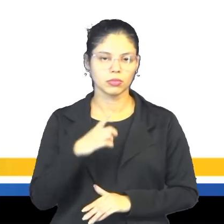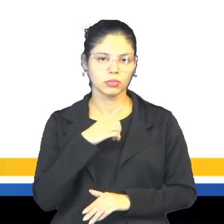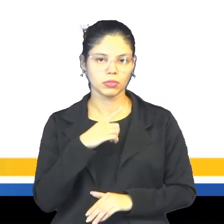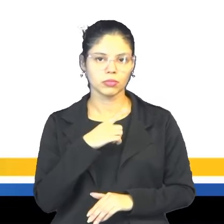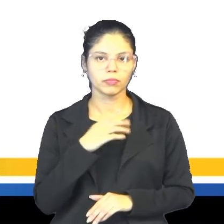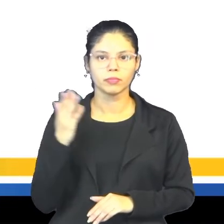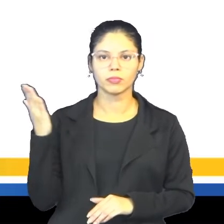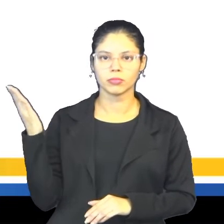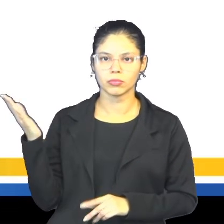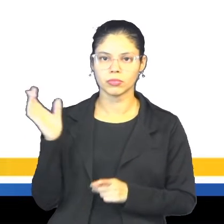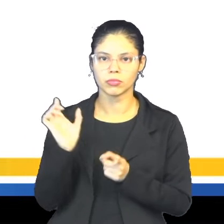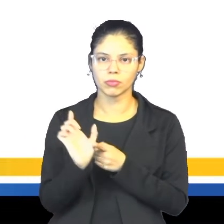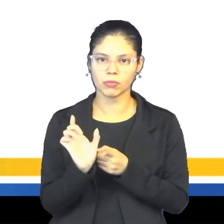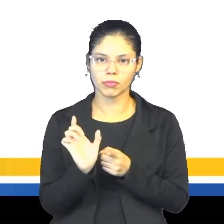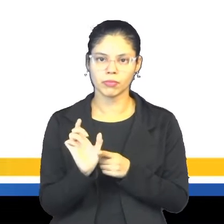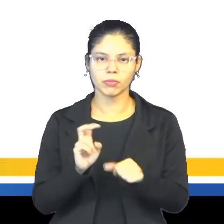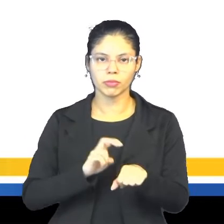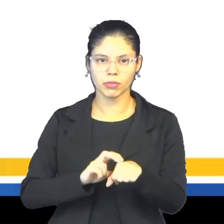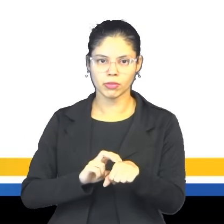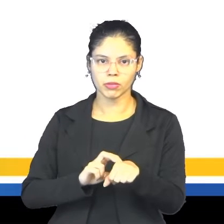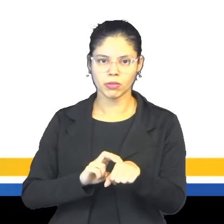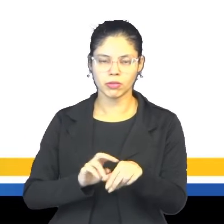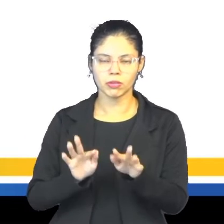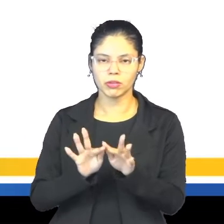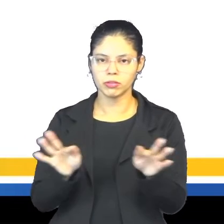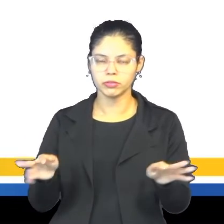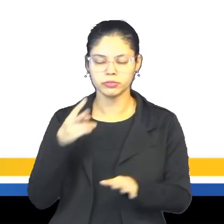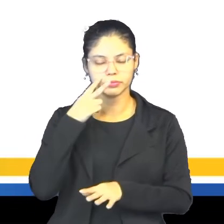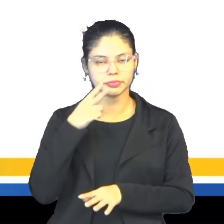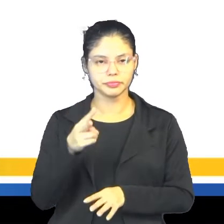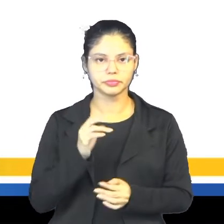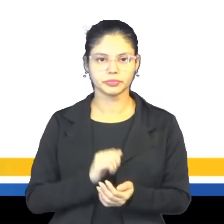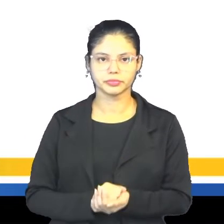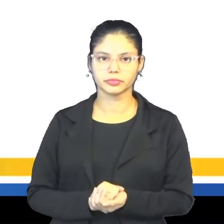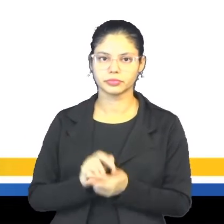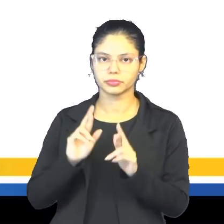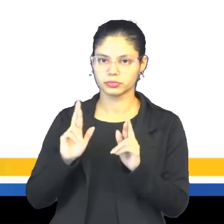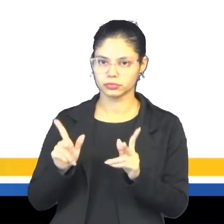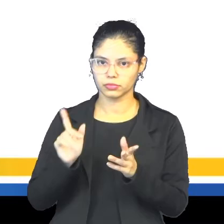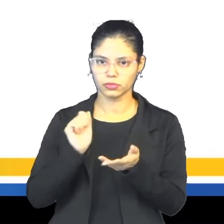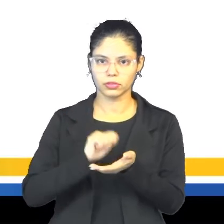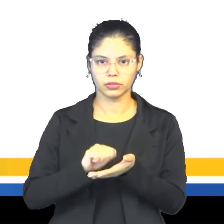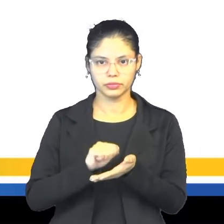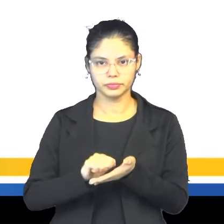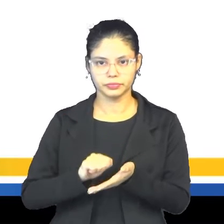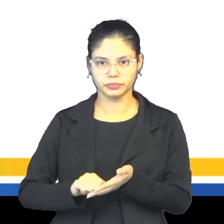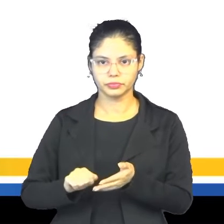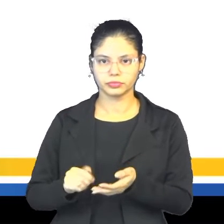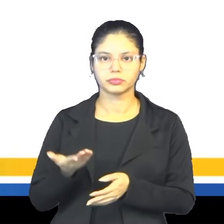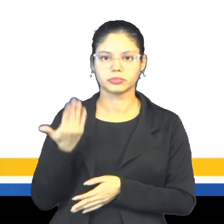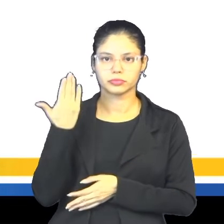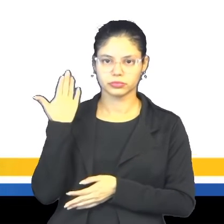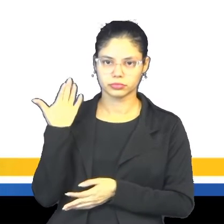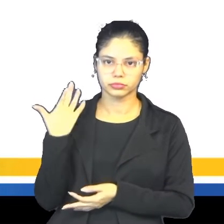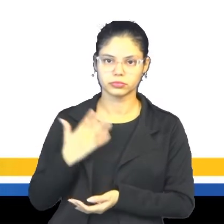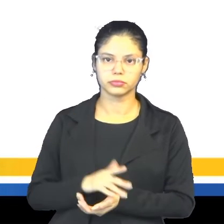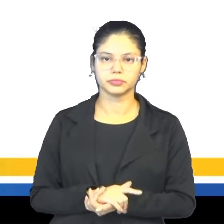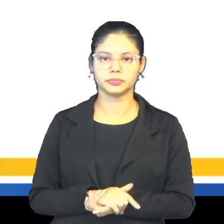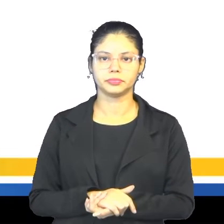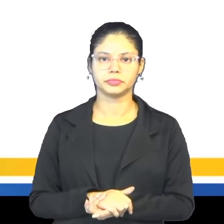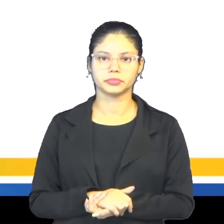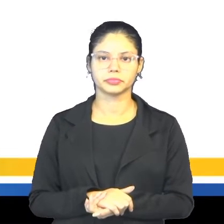temos as palavras destacadas, né, no meio da frase, para vocês verem a questão das expressões do passado, ok?